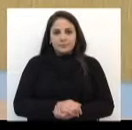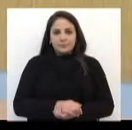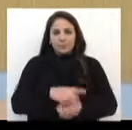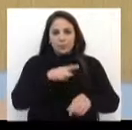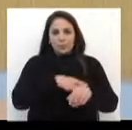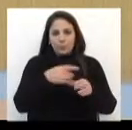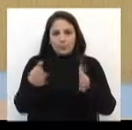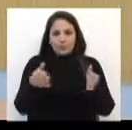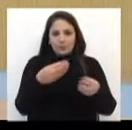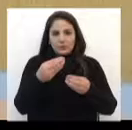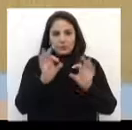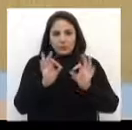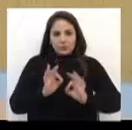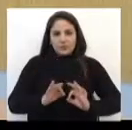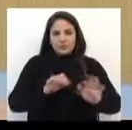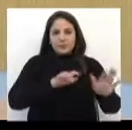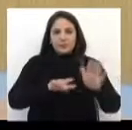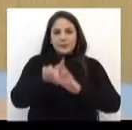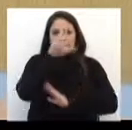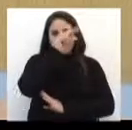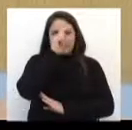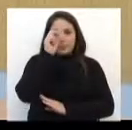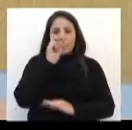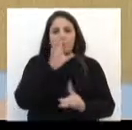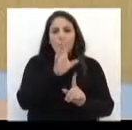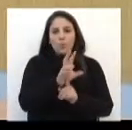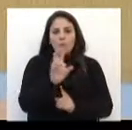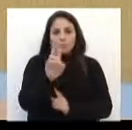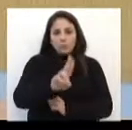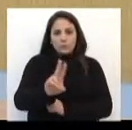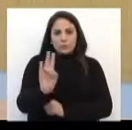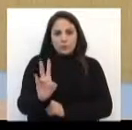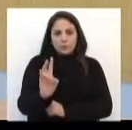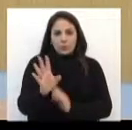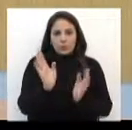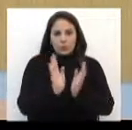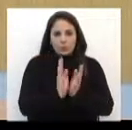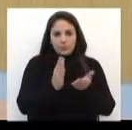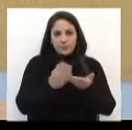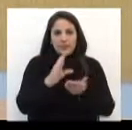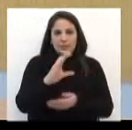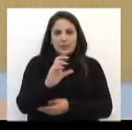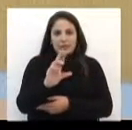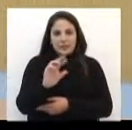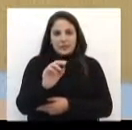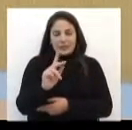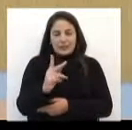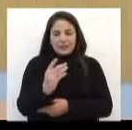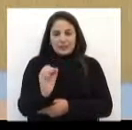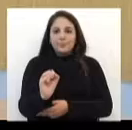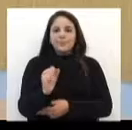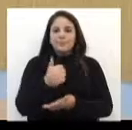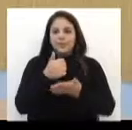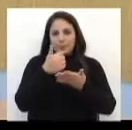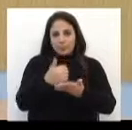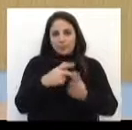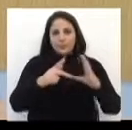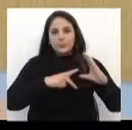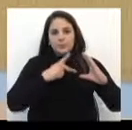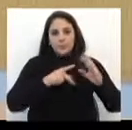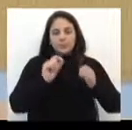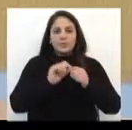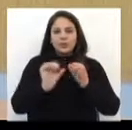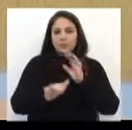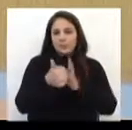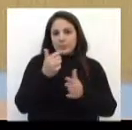Durante a programação da Semana Municipal Antidrogas, o Comitê do Crack, com o apoio do Legislativo, promoveu o